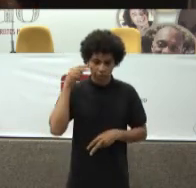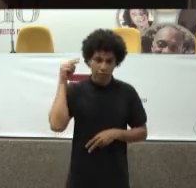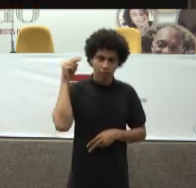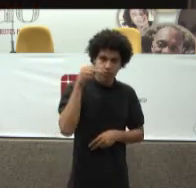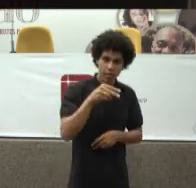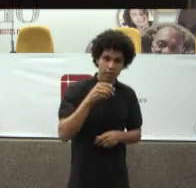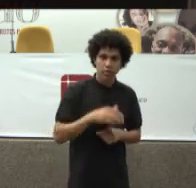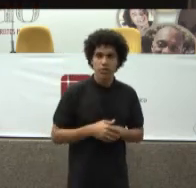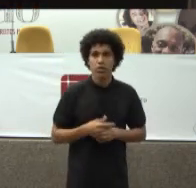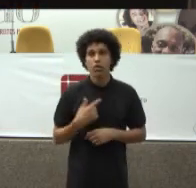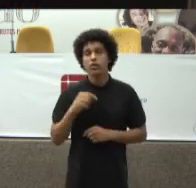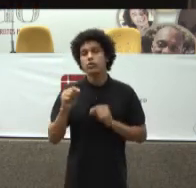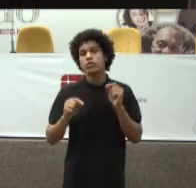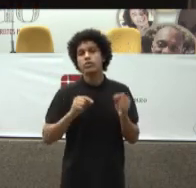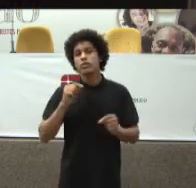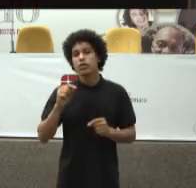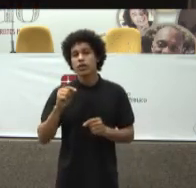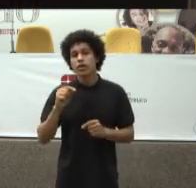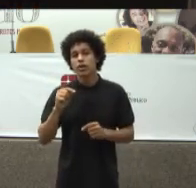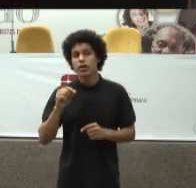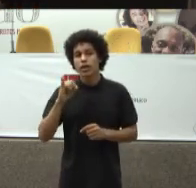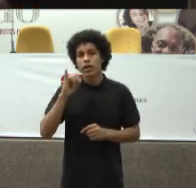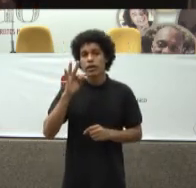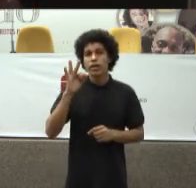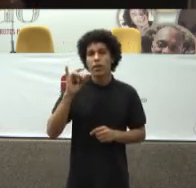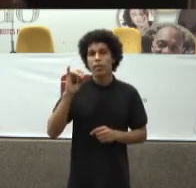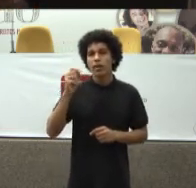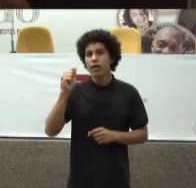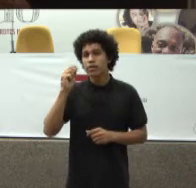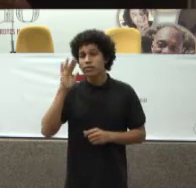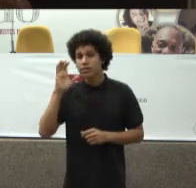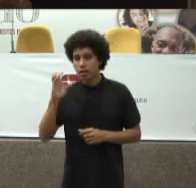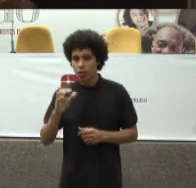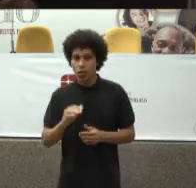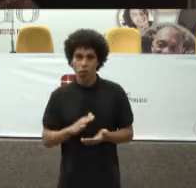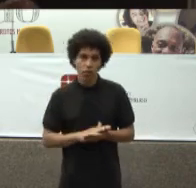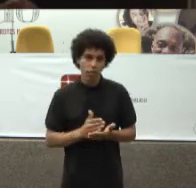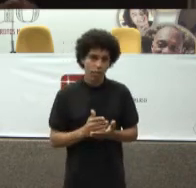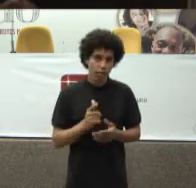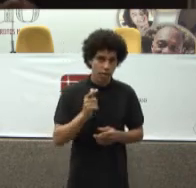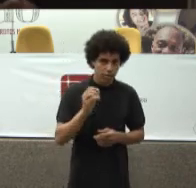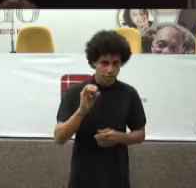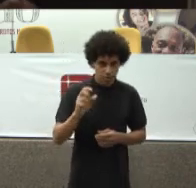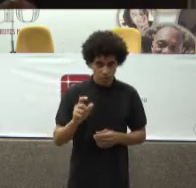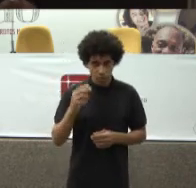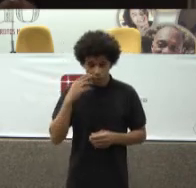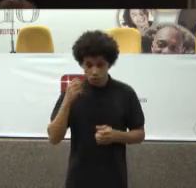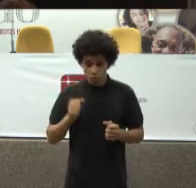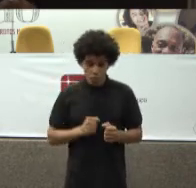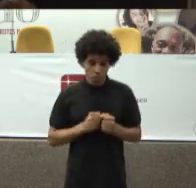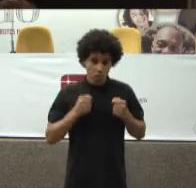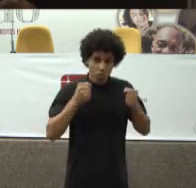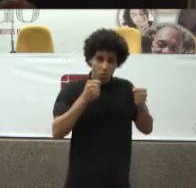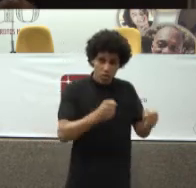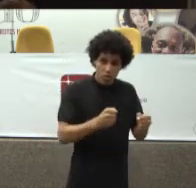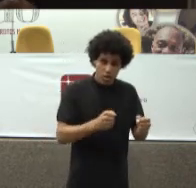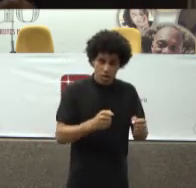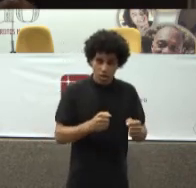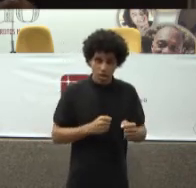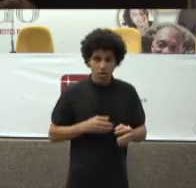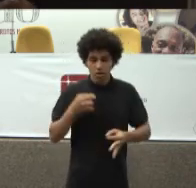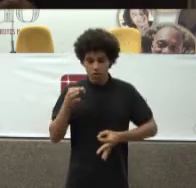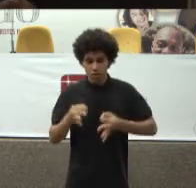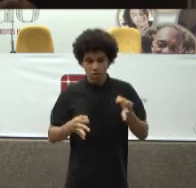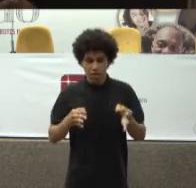De interpretação Do poder judiciário Ou dos operadores De direito É que as regras Se